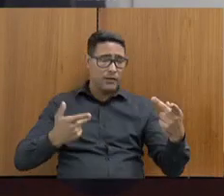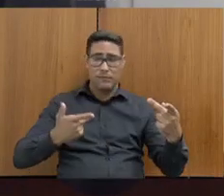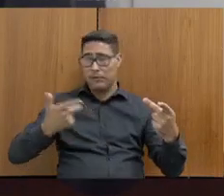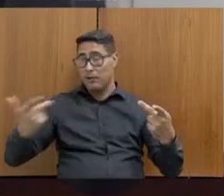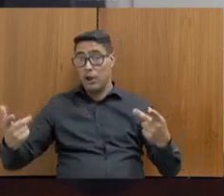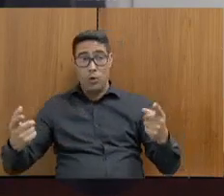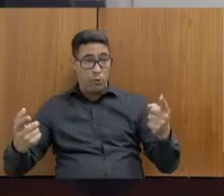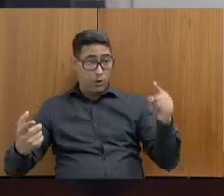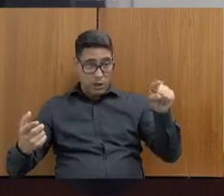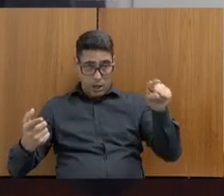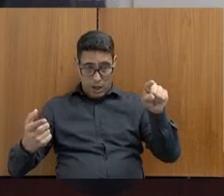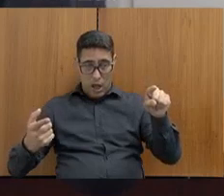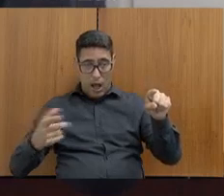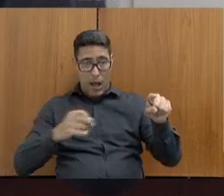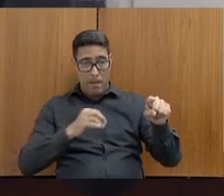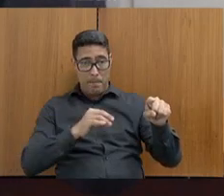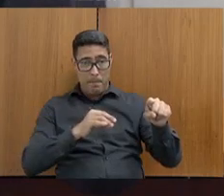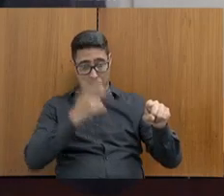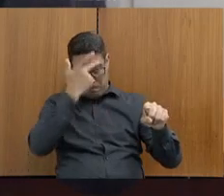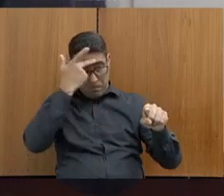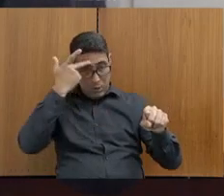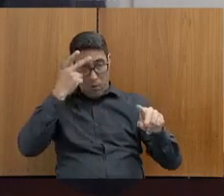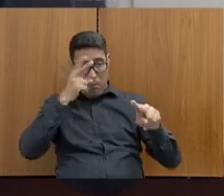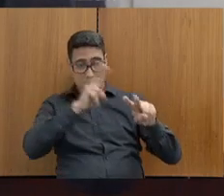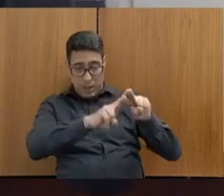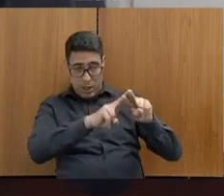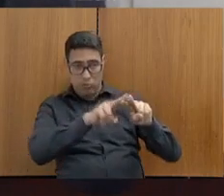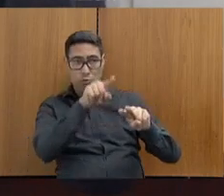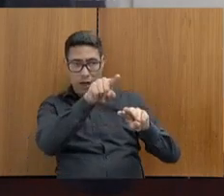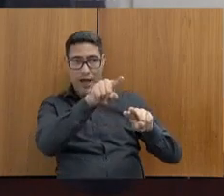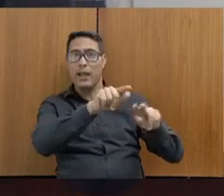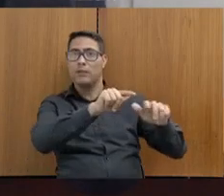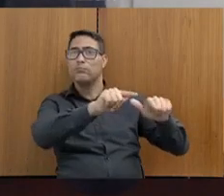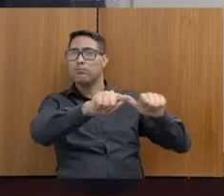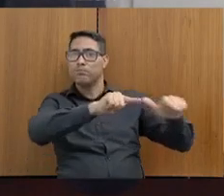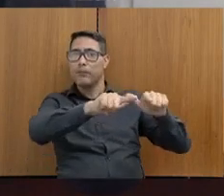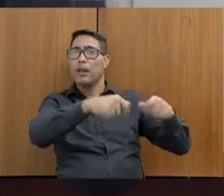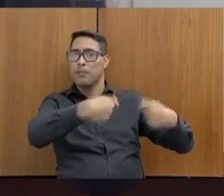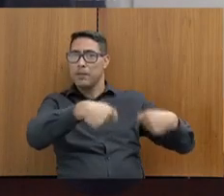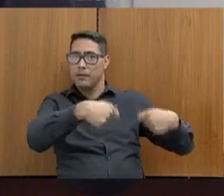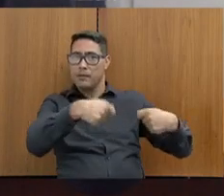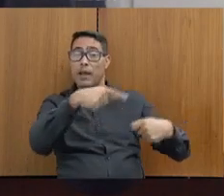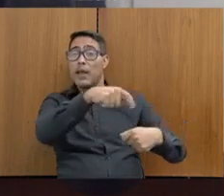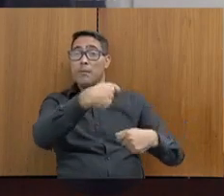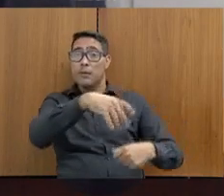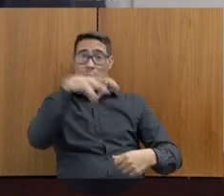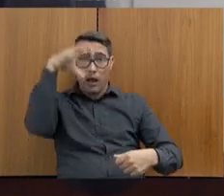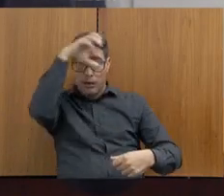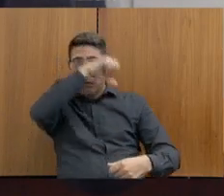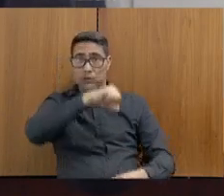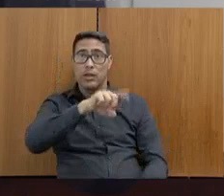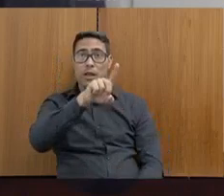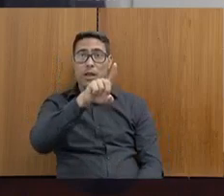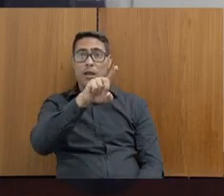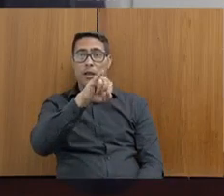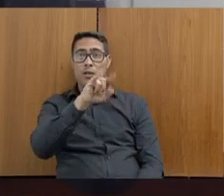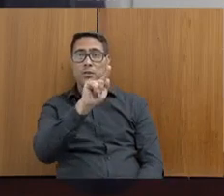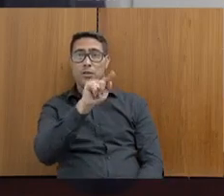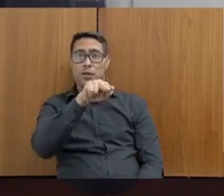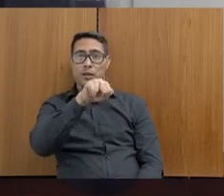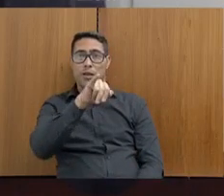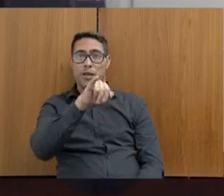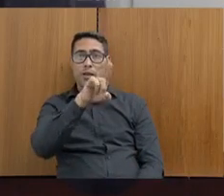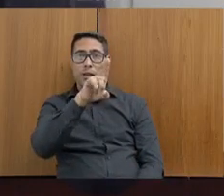de dar dignidade para o preso, porque nós sabemos que realmente tem uns que é muito difícil recuperar, mas a maioria é